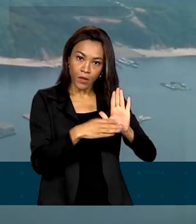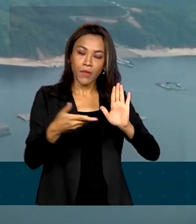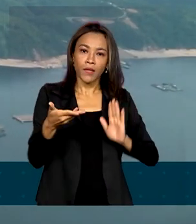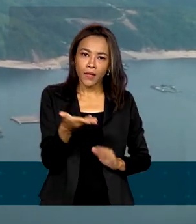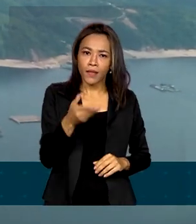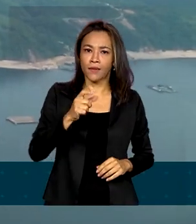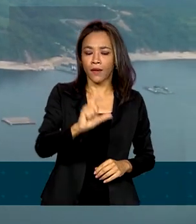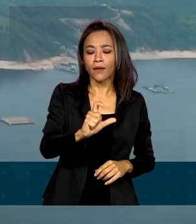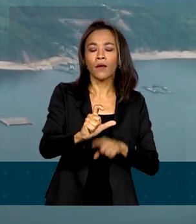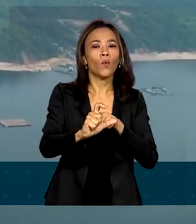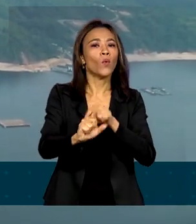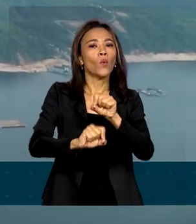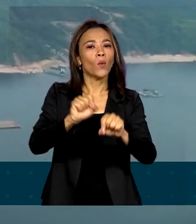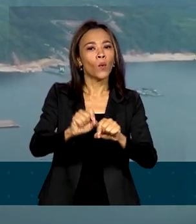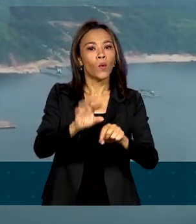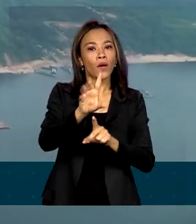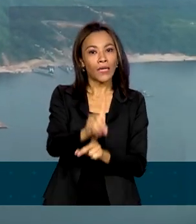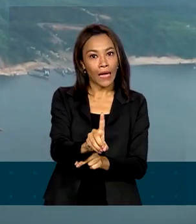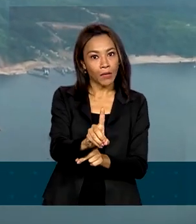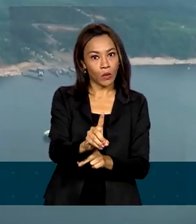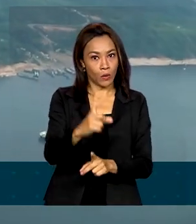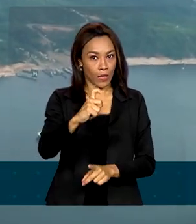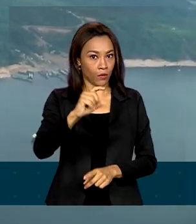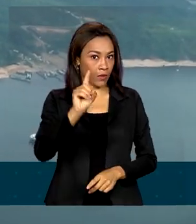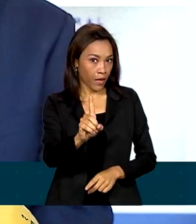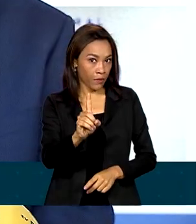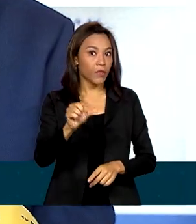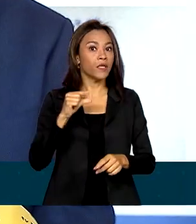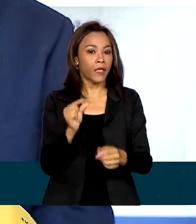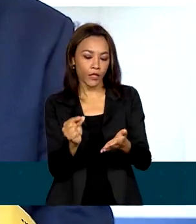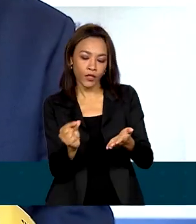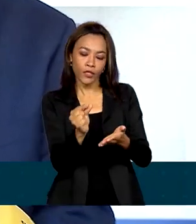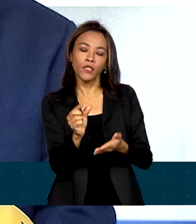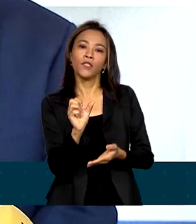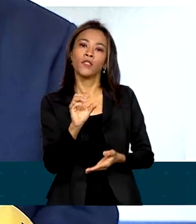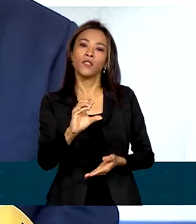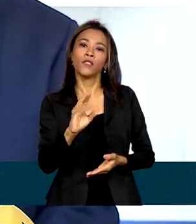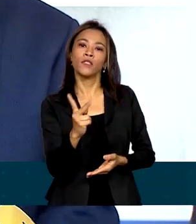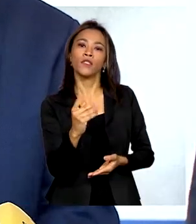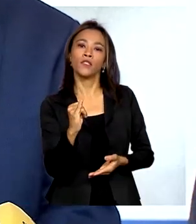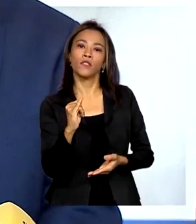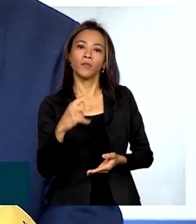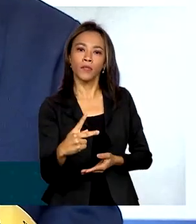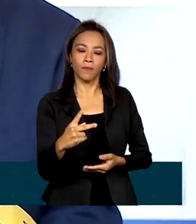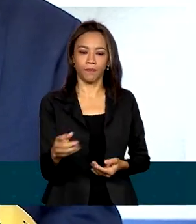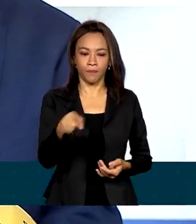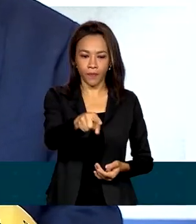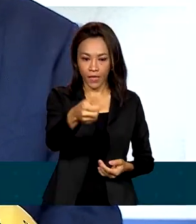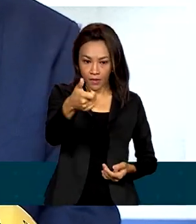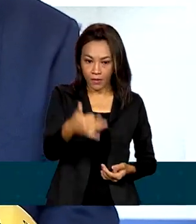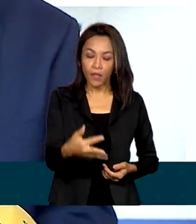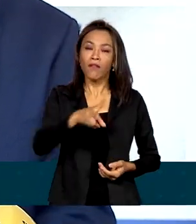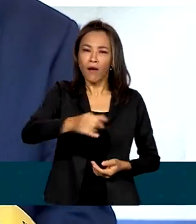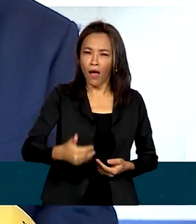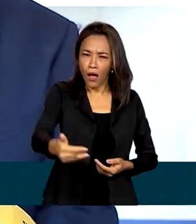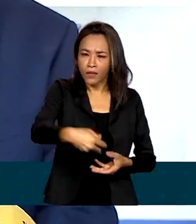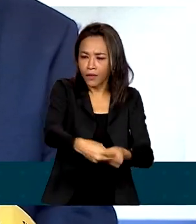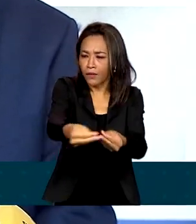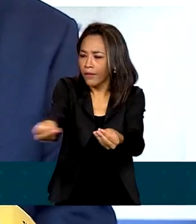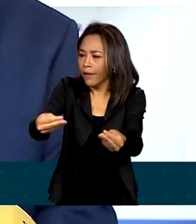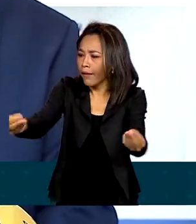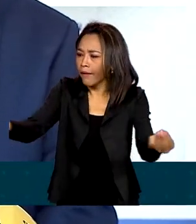funcionar na modalidade de débito com chip. O cartão vai ser entregue aos poucos para todo esse público e aí nós vamos